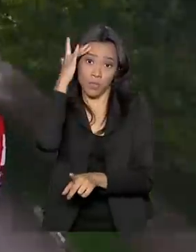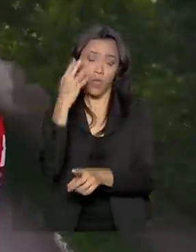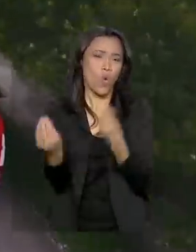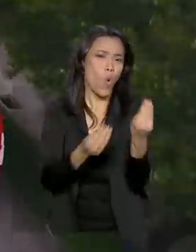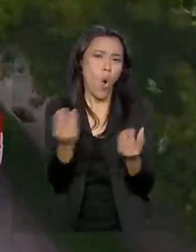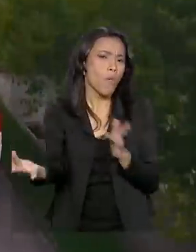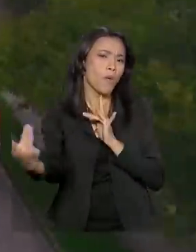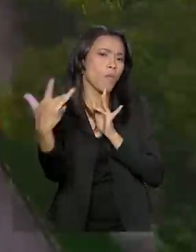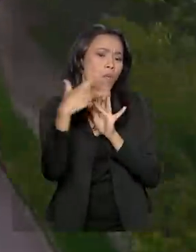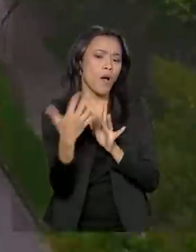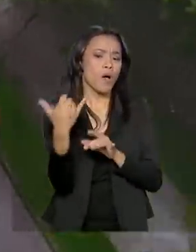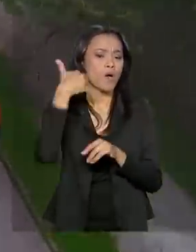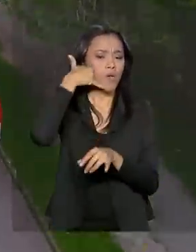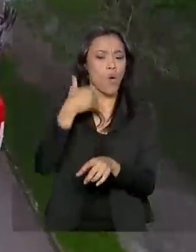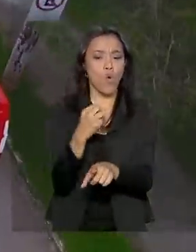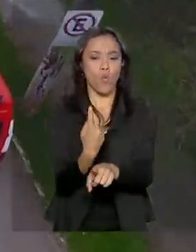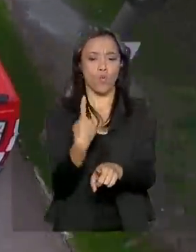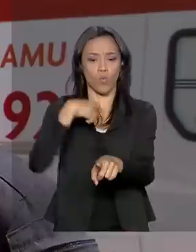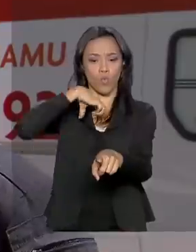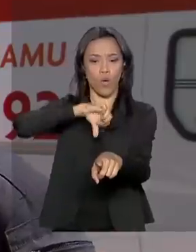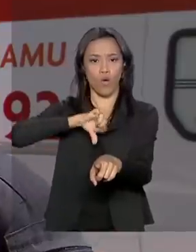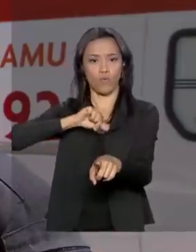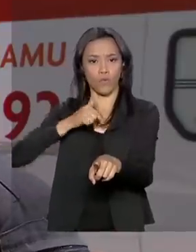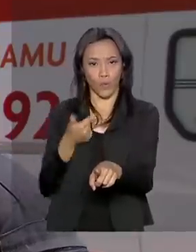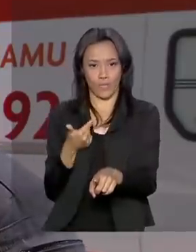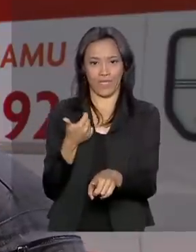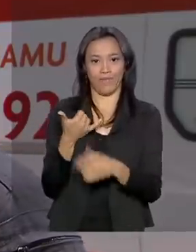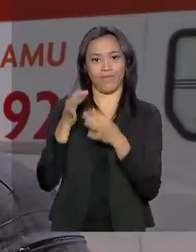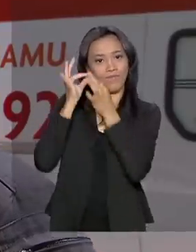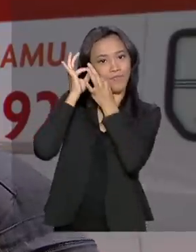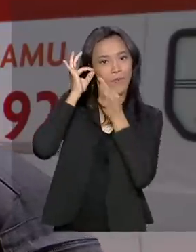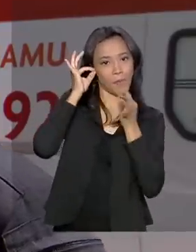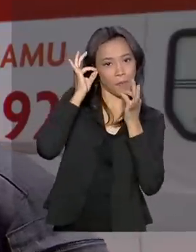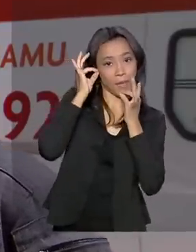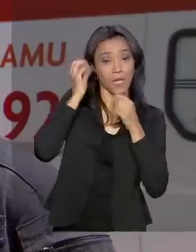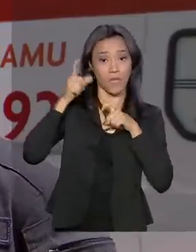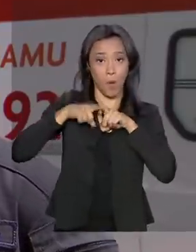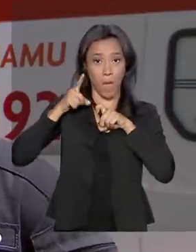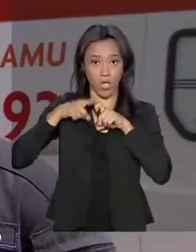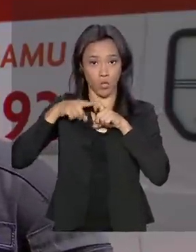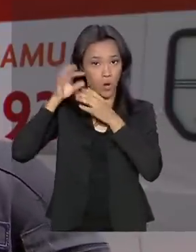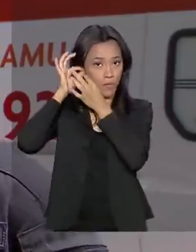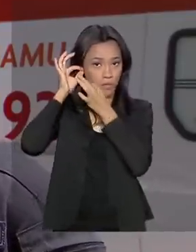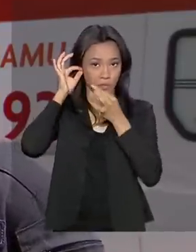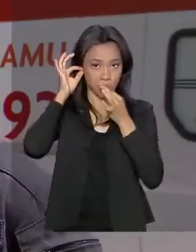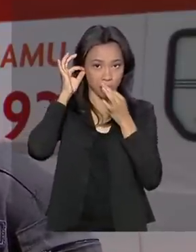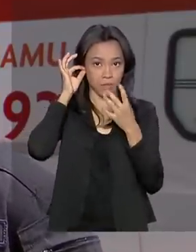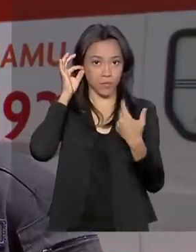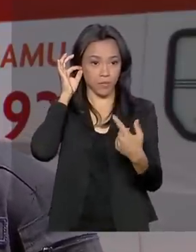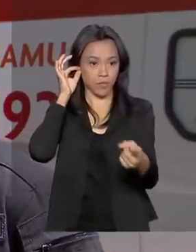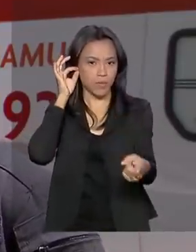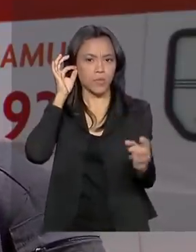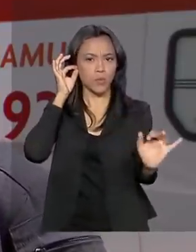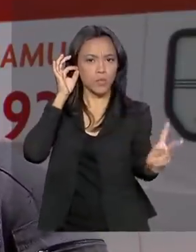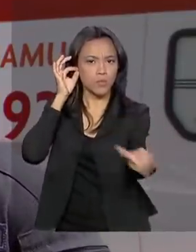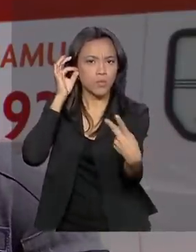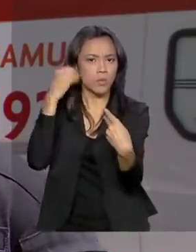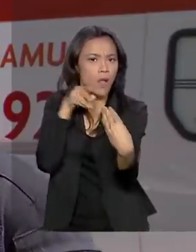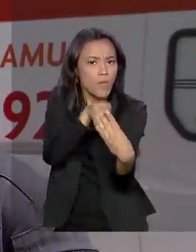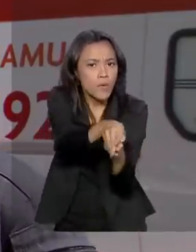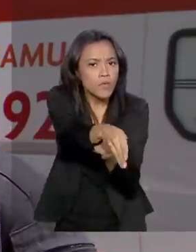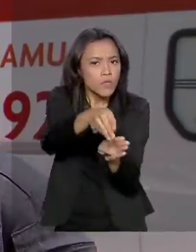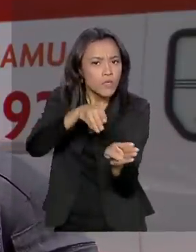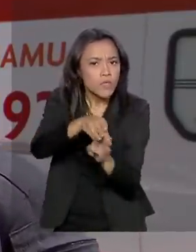serviço, o número é o 192. É sempre um médico que está do outro lado da linha. Então, ele vai te orientar, às vezes, a